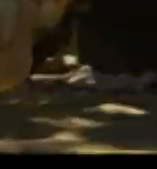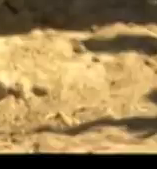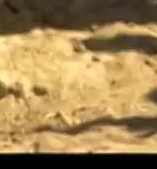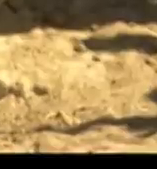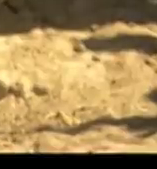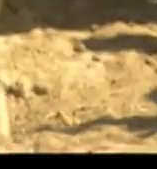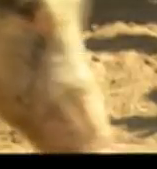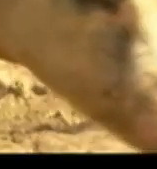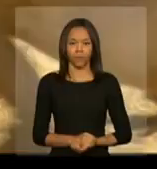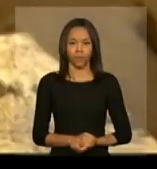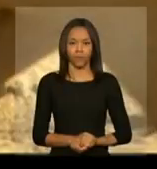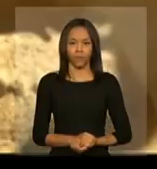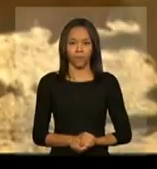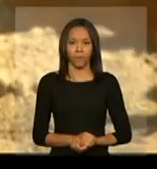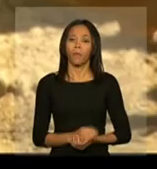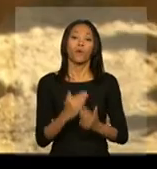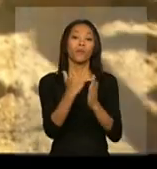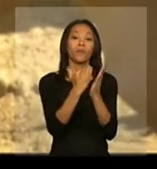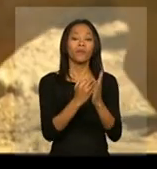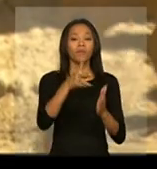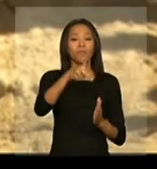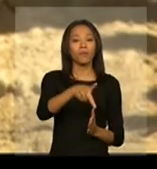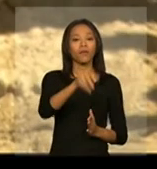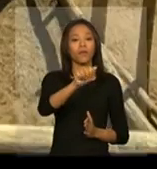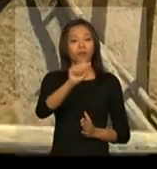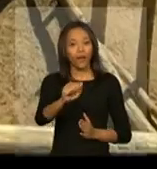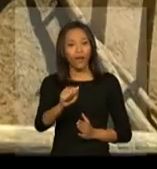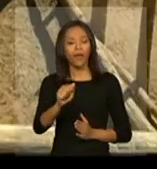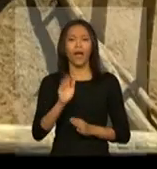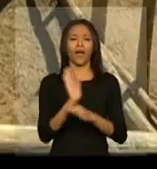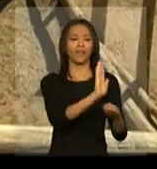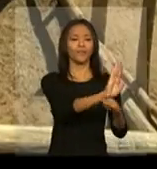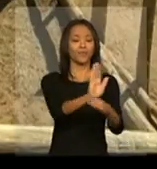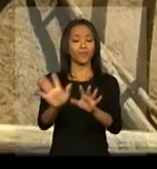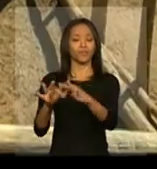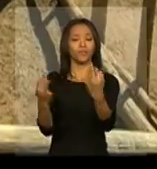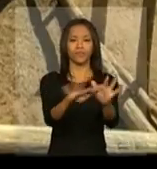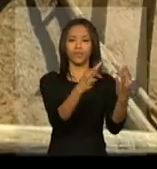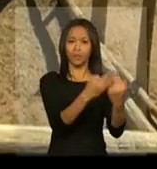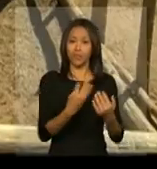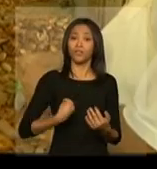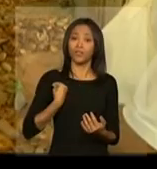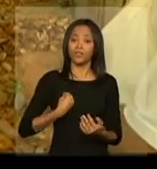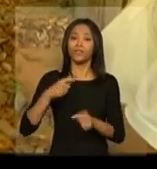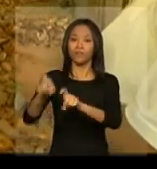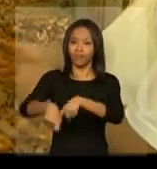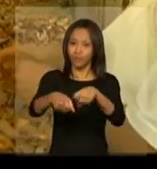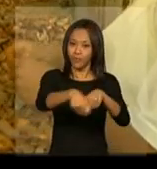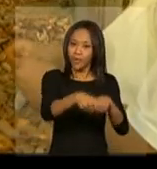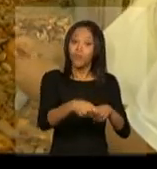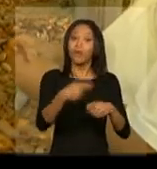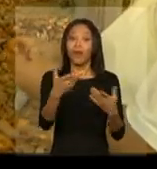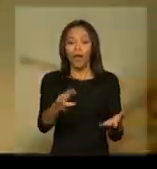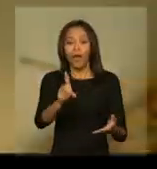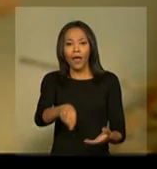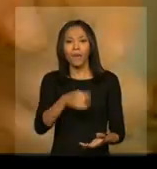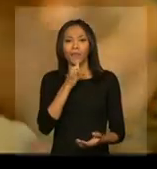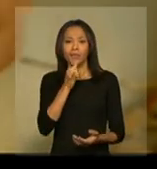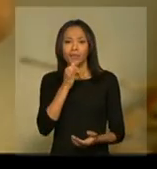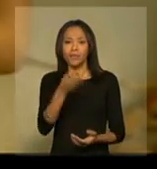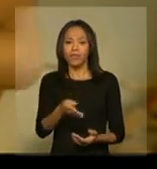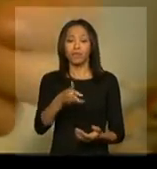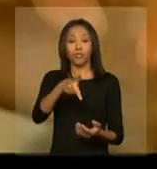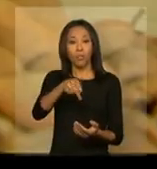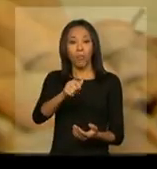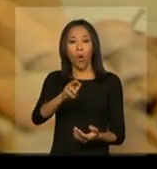O programa beneficia milhares de famílias que vivem da agricultura familiar em todo o país. É o caso dos produtores de polpa